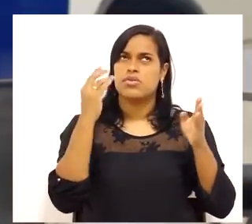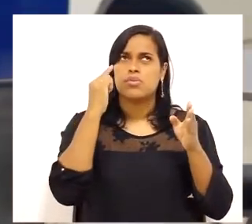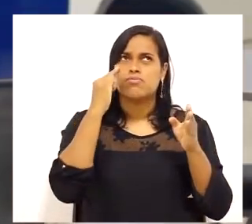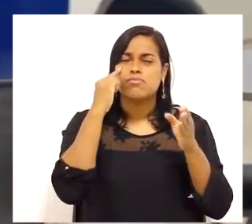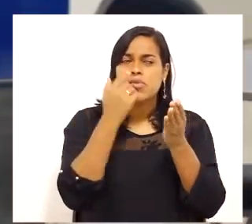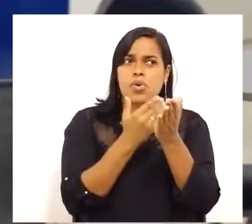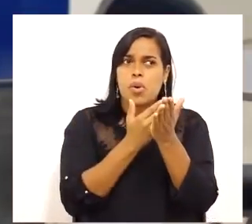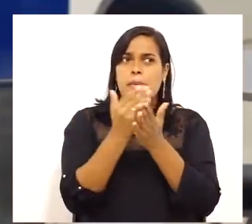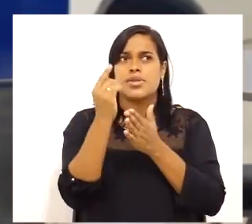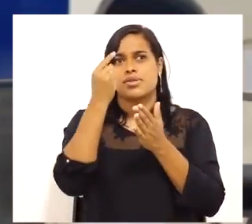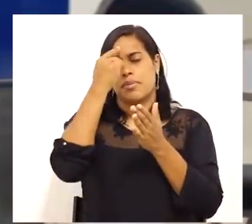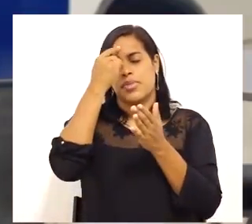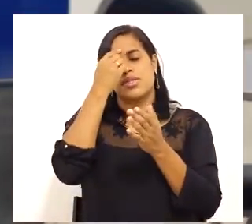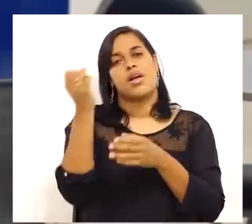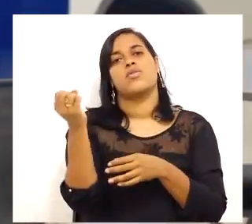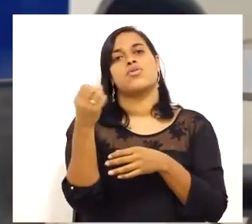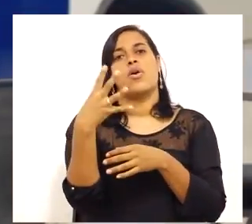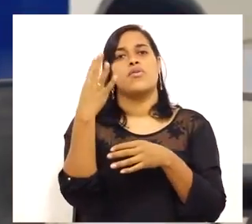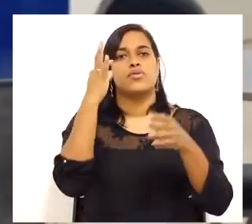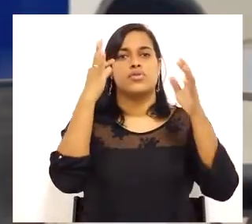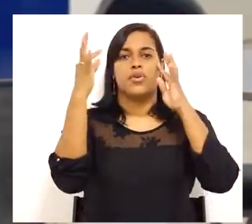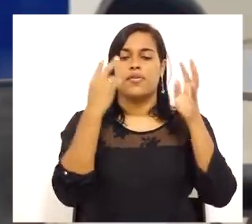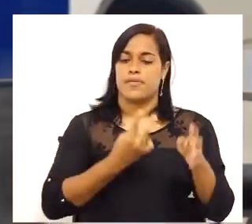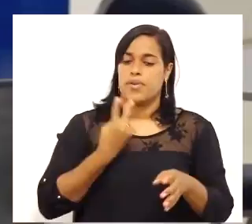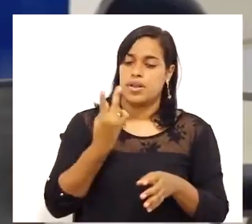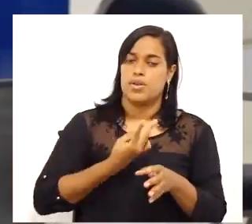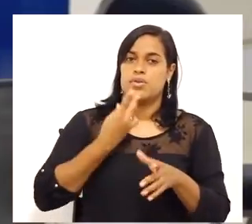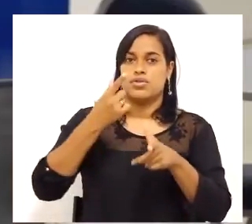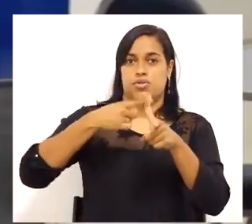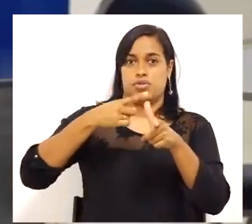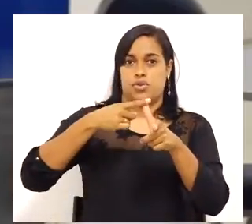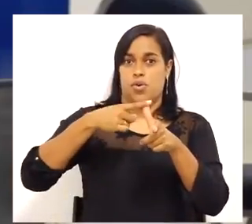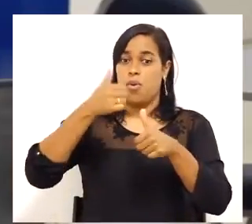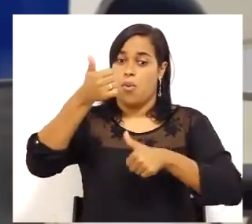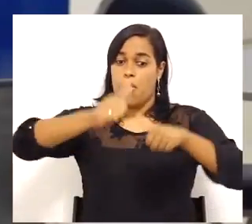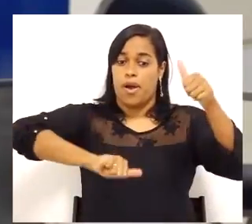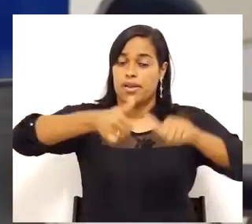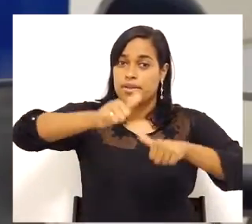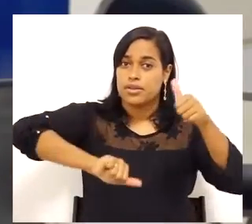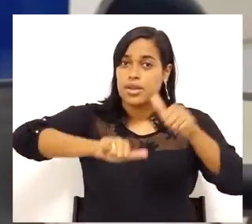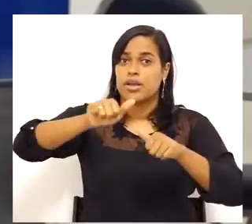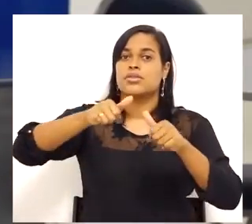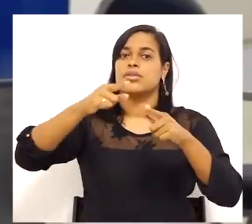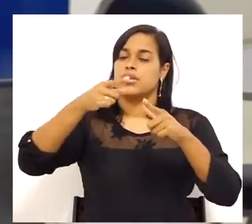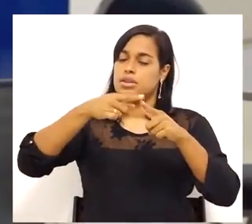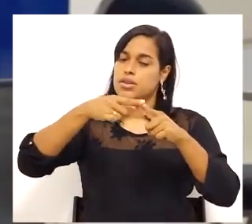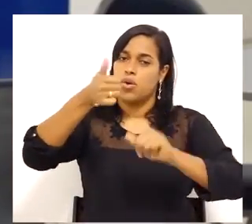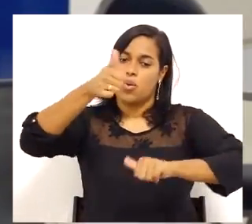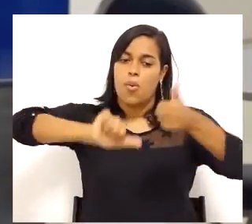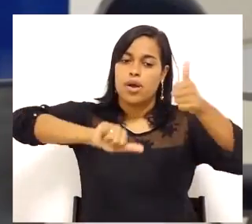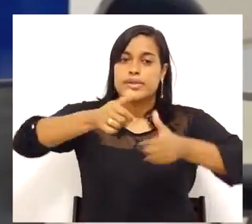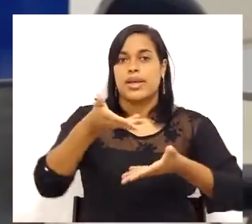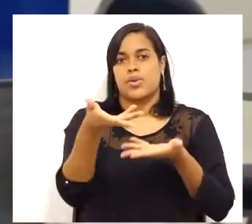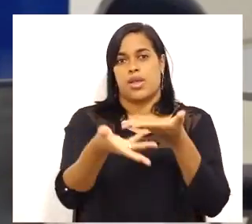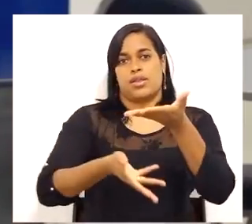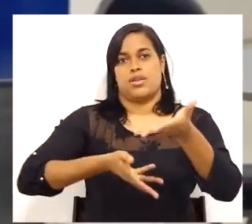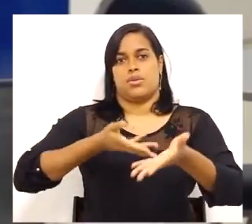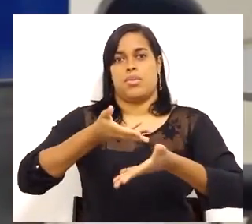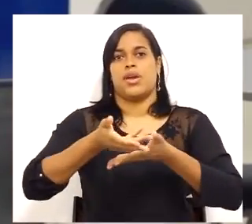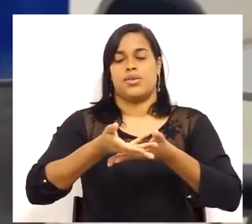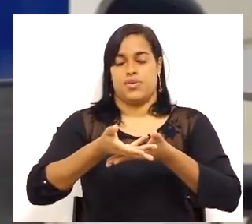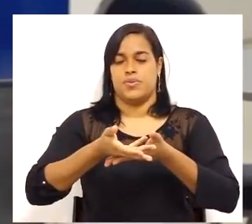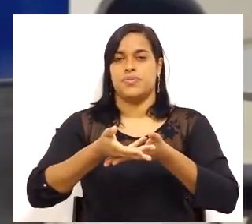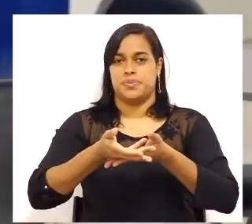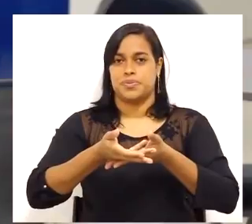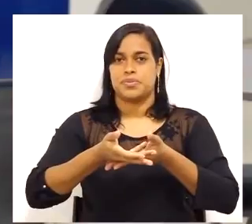agregar os dois conhecimentos. Qualidade e qualidade nos serviços prestados. Quando nós